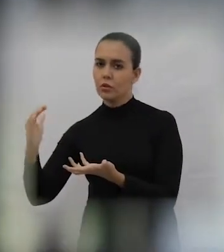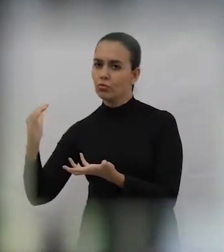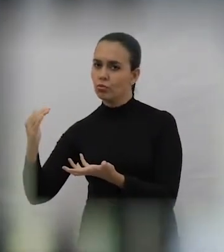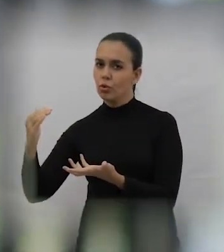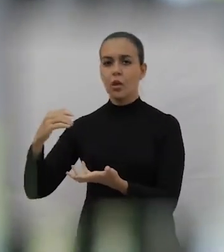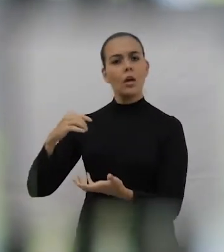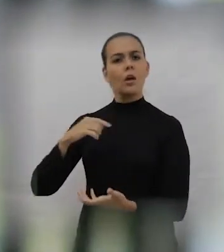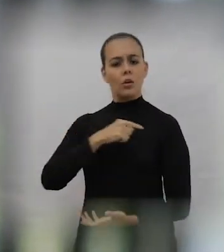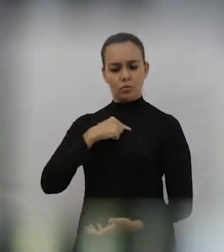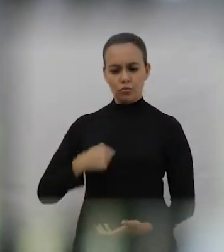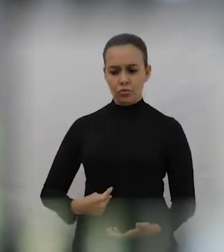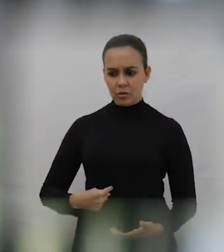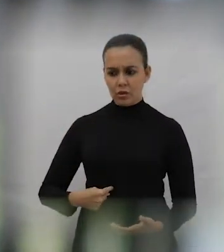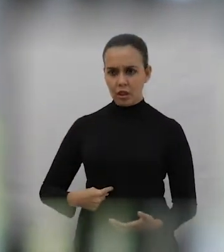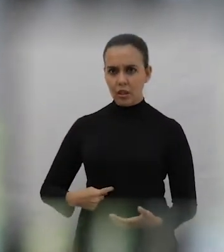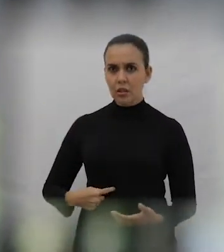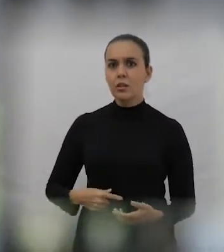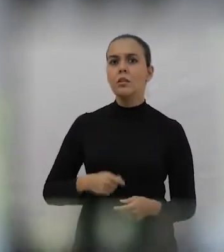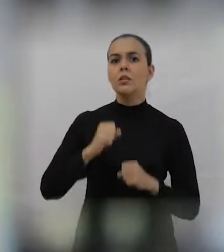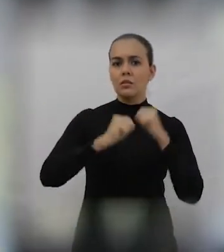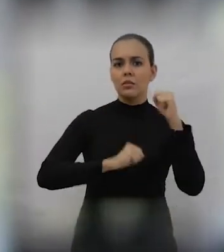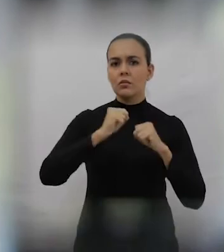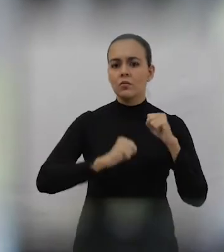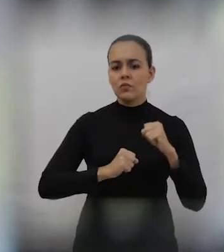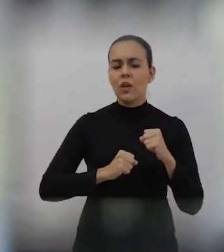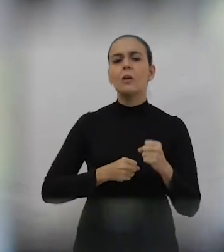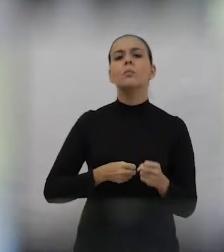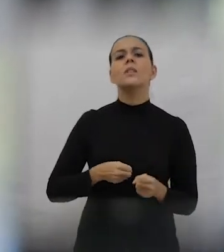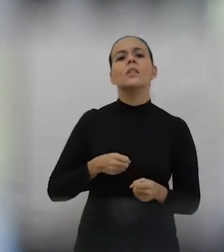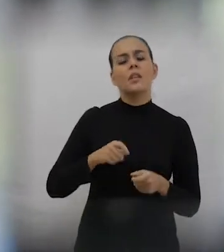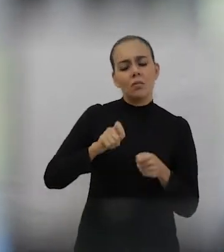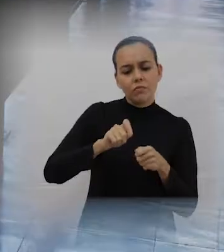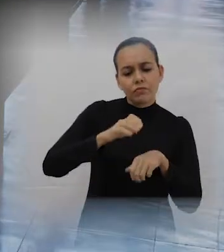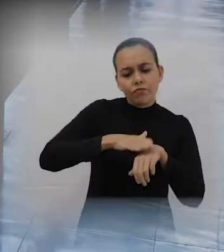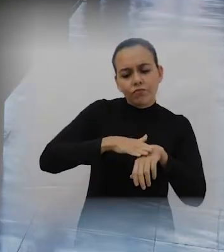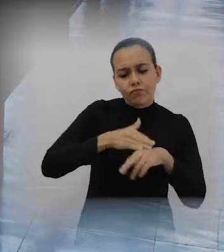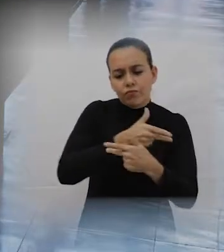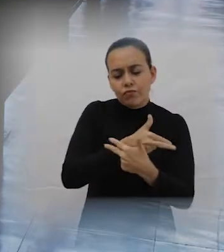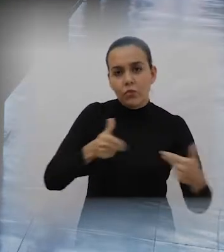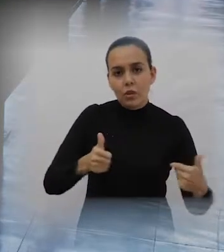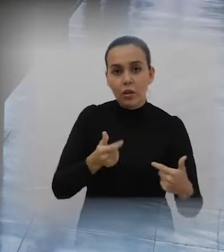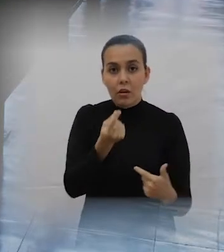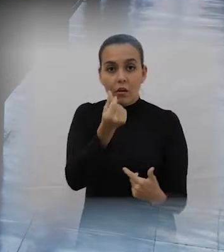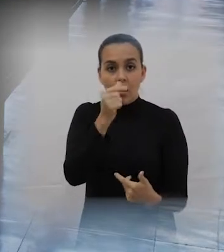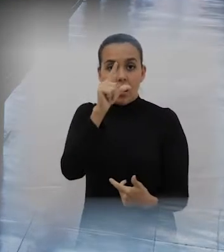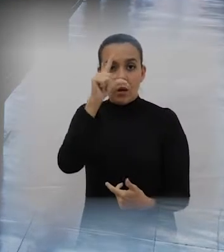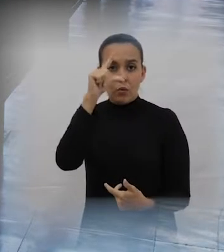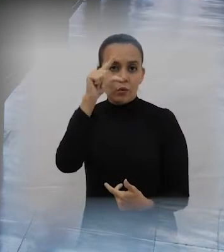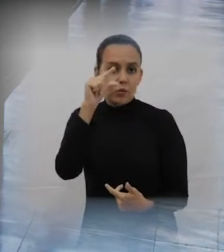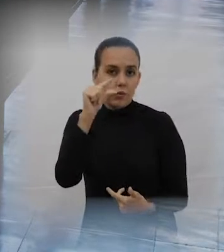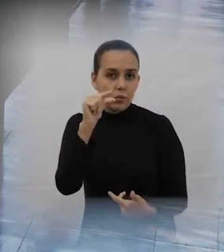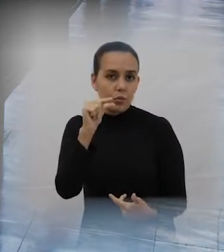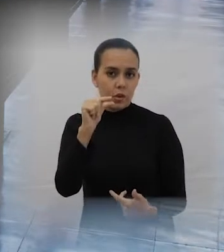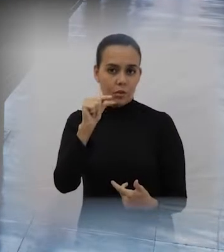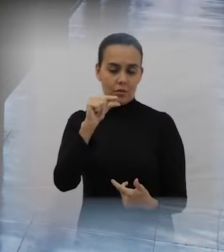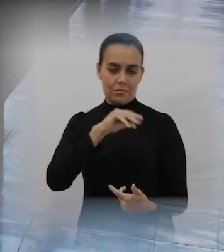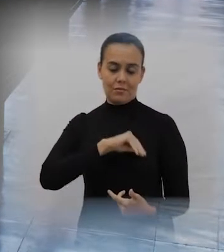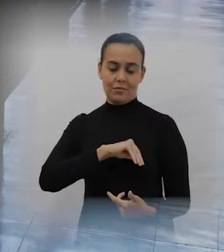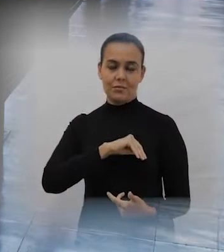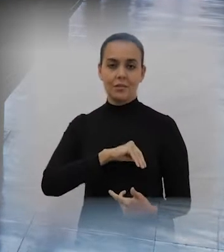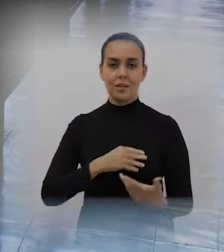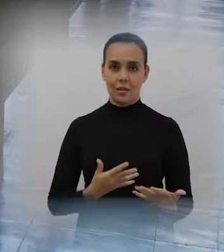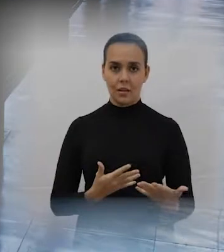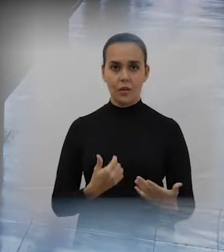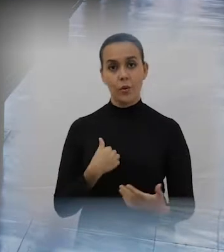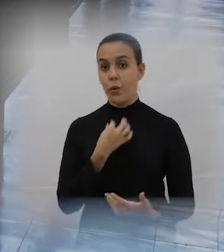hiperexploração da mão de obra e de um desrespeito completo ao meio ambiente. O que eu diria, em primeiro lugar, é que, na verdade, em âmbito mundial,